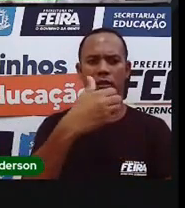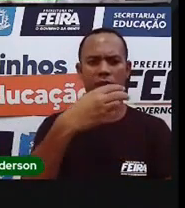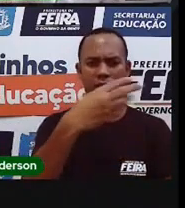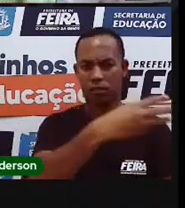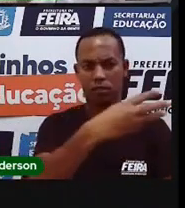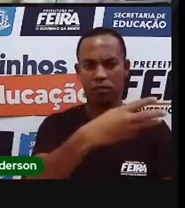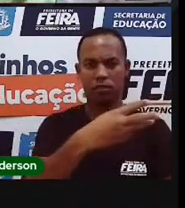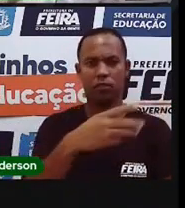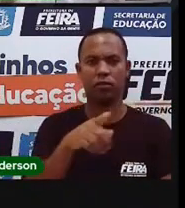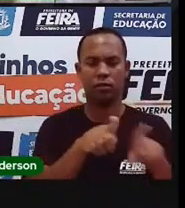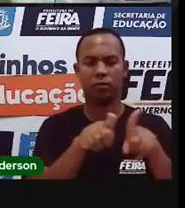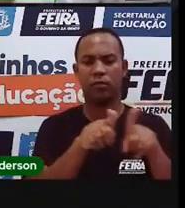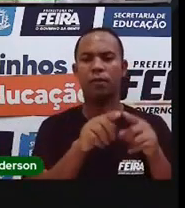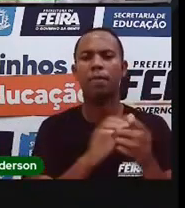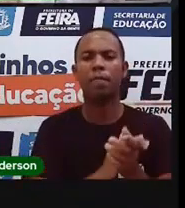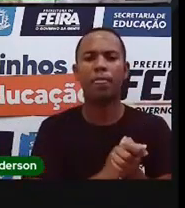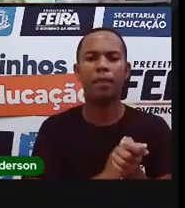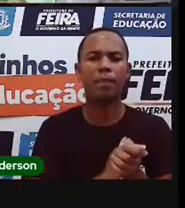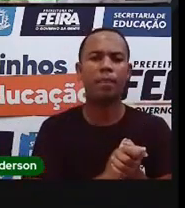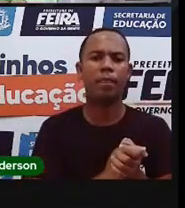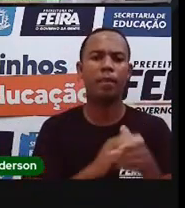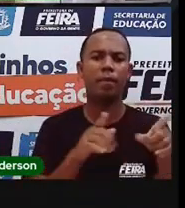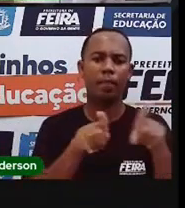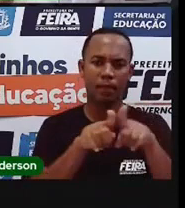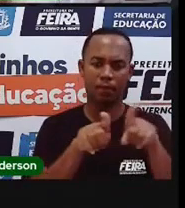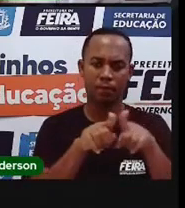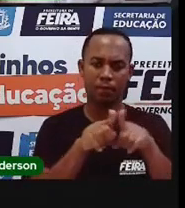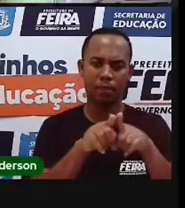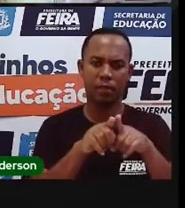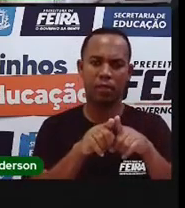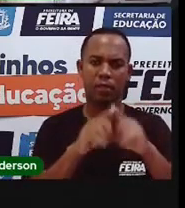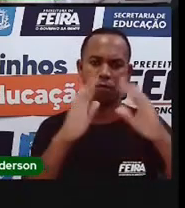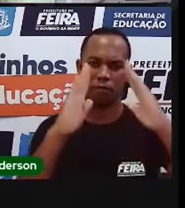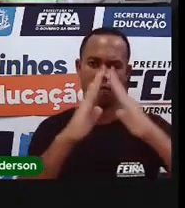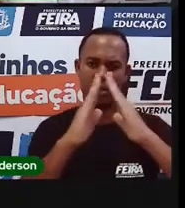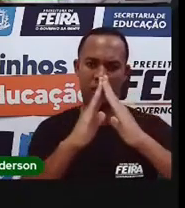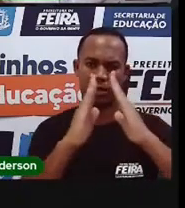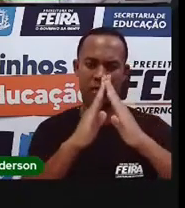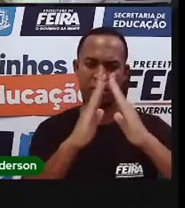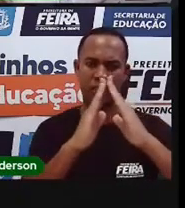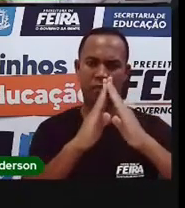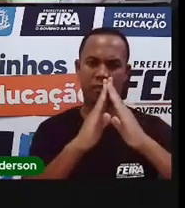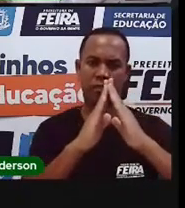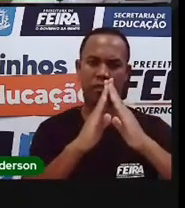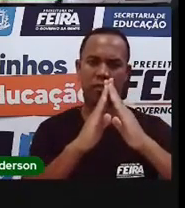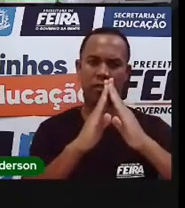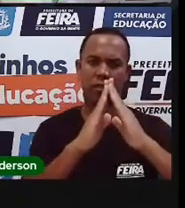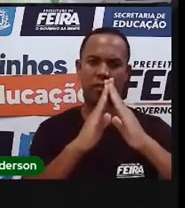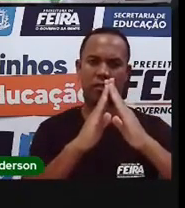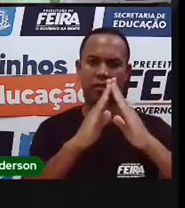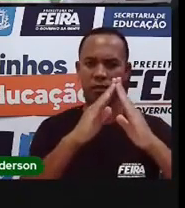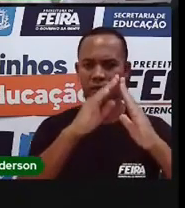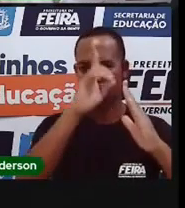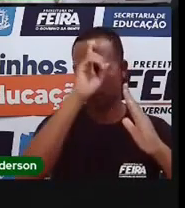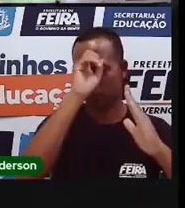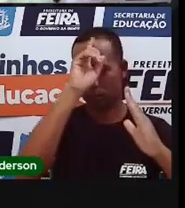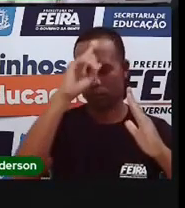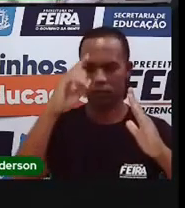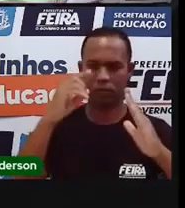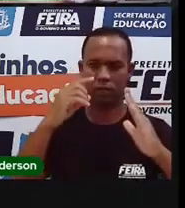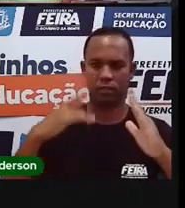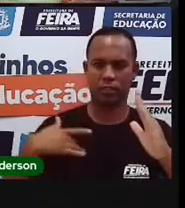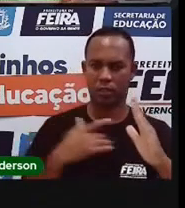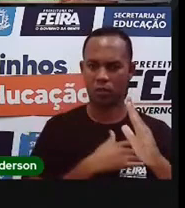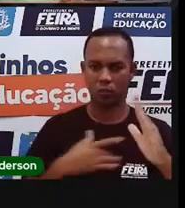Asa Branca 3, que fica onde? Obviamente, na Asa Branca. Ó, enfermeira Maria da